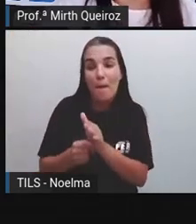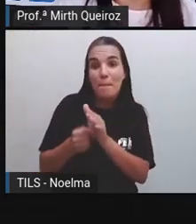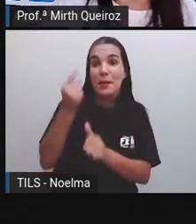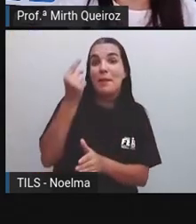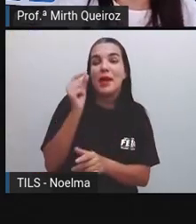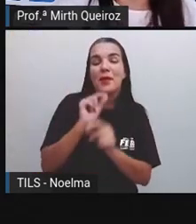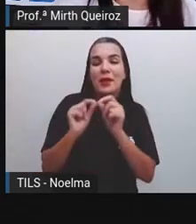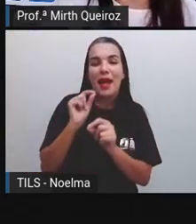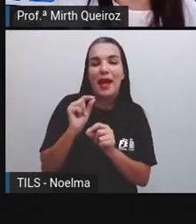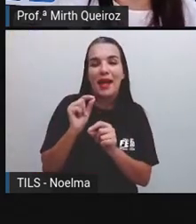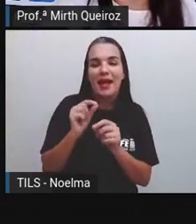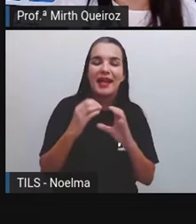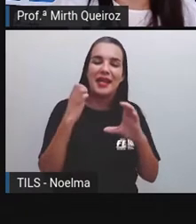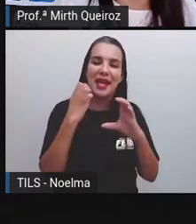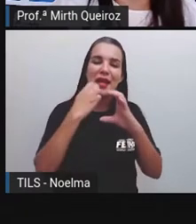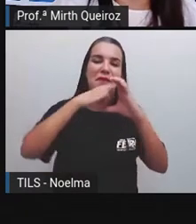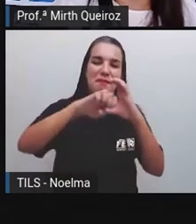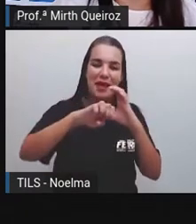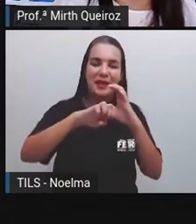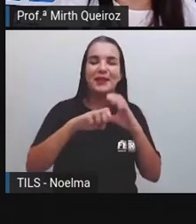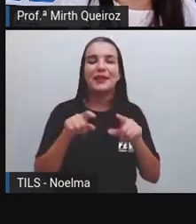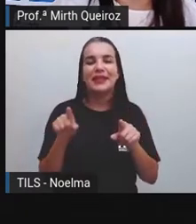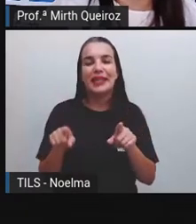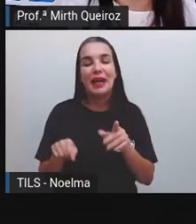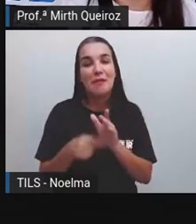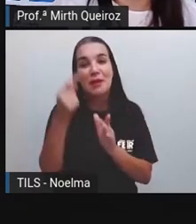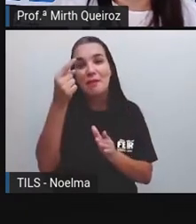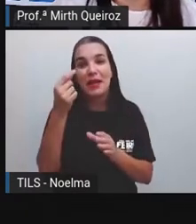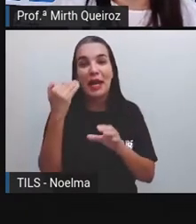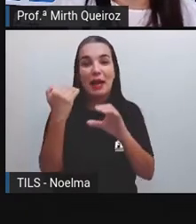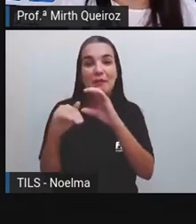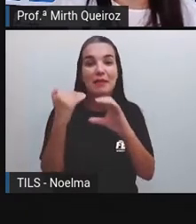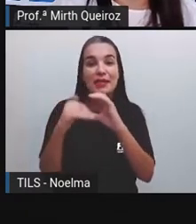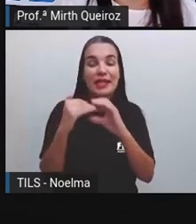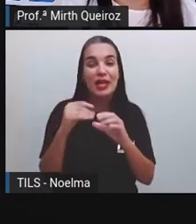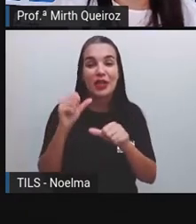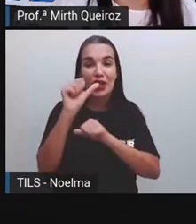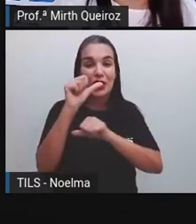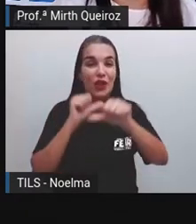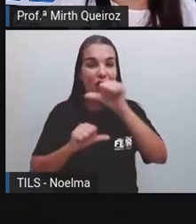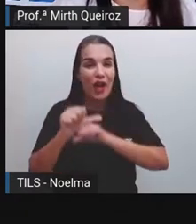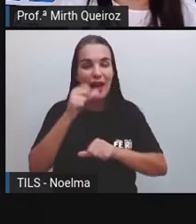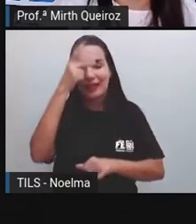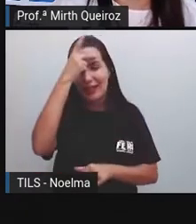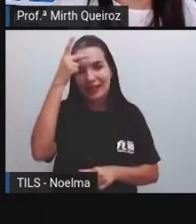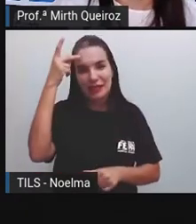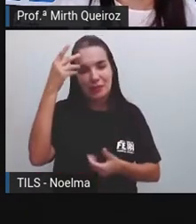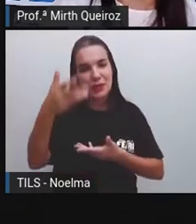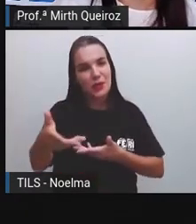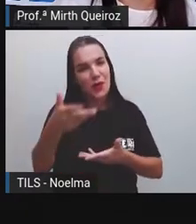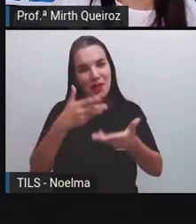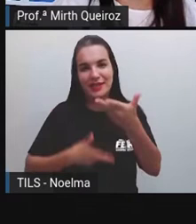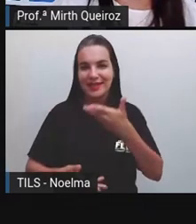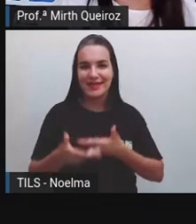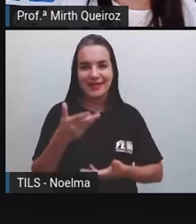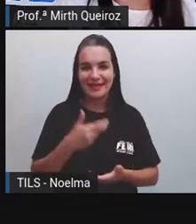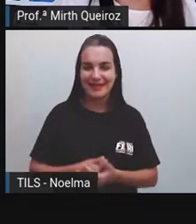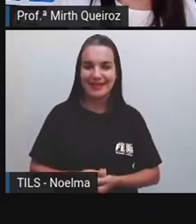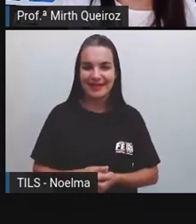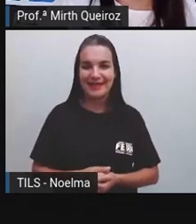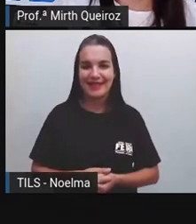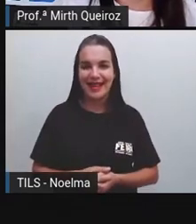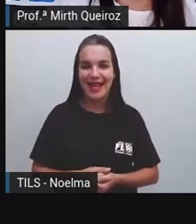-mail, né? O e-mail Que é uma Pós-ferramenta Ainda utilizada Hoje, né? A gente utiliza Esse e-mail Tanto para